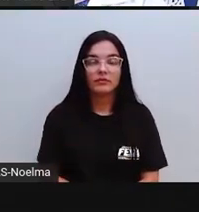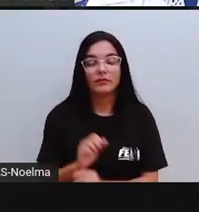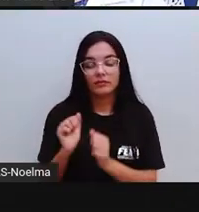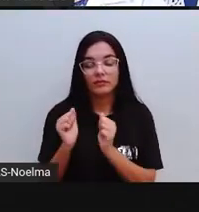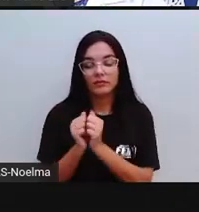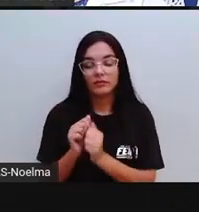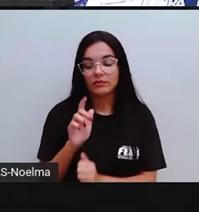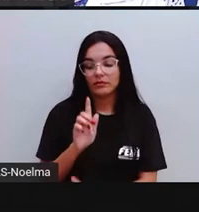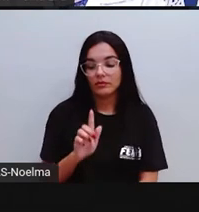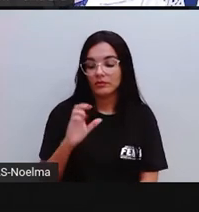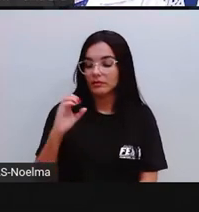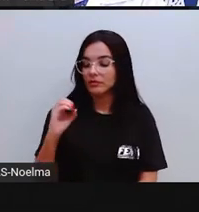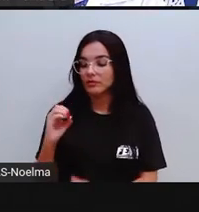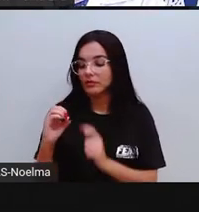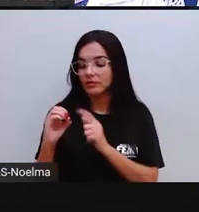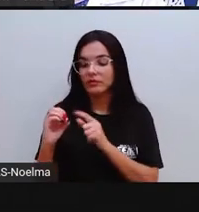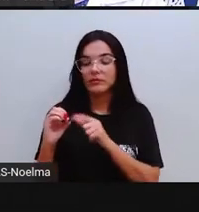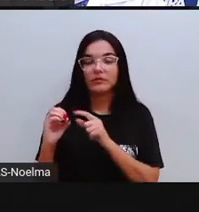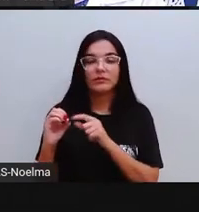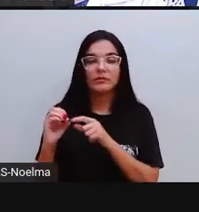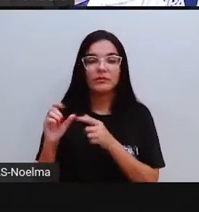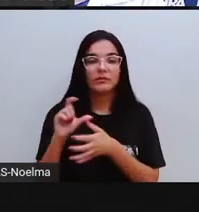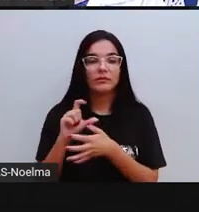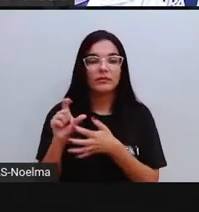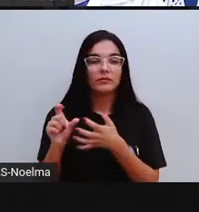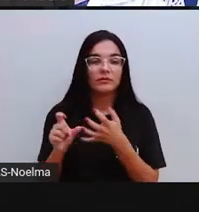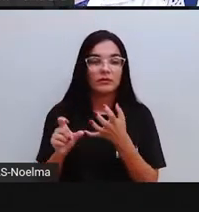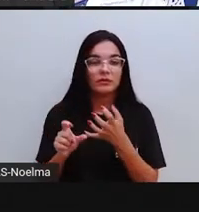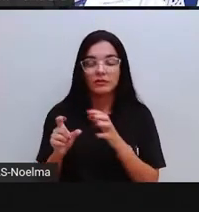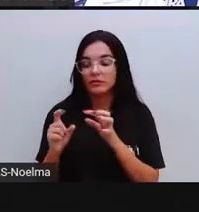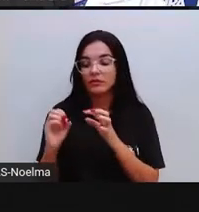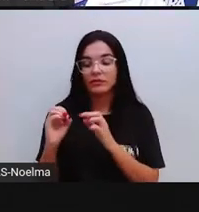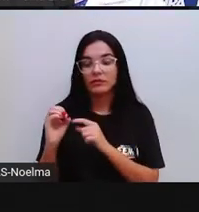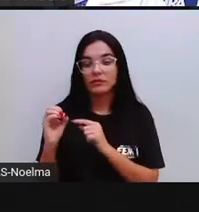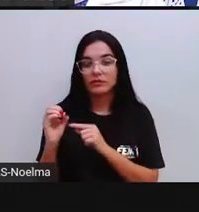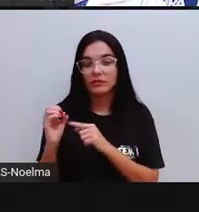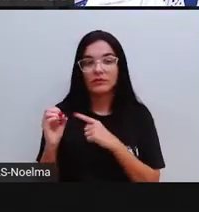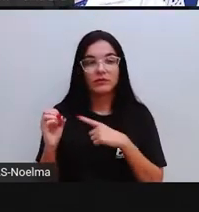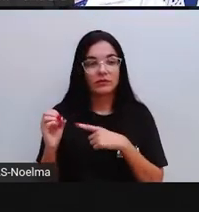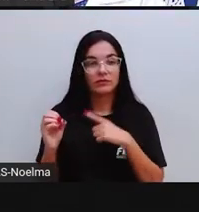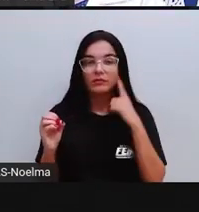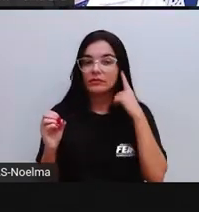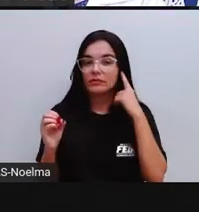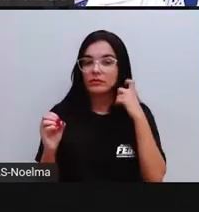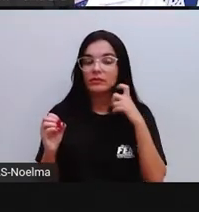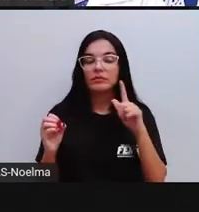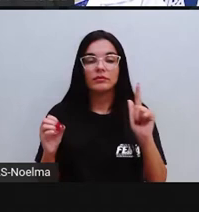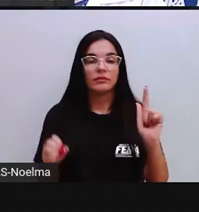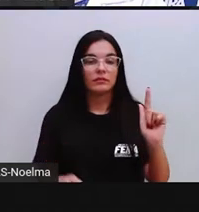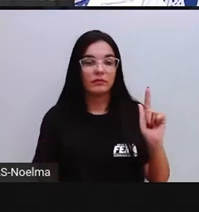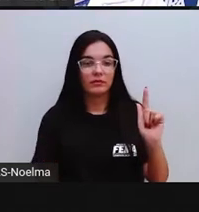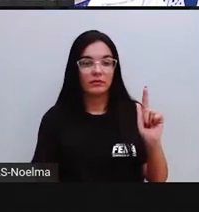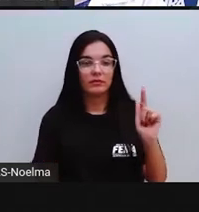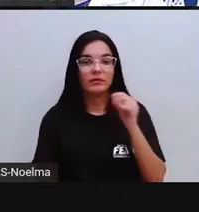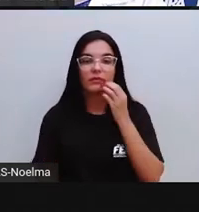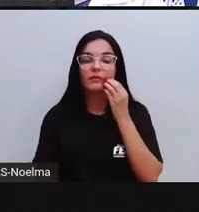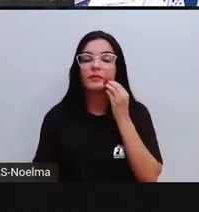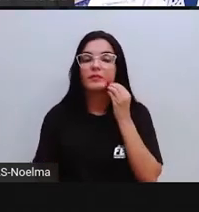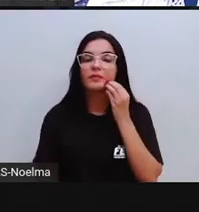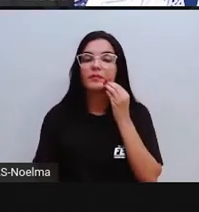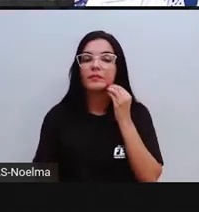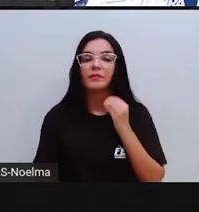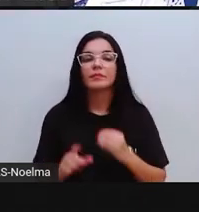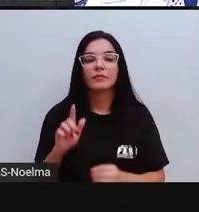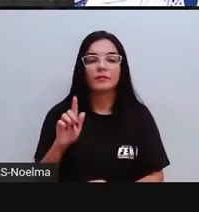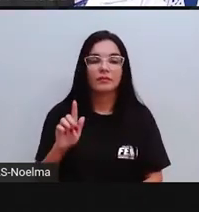Agogô, também tá junto, ó, da vogal O, tem som de G, tá? Bagunça,